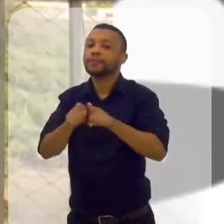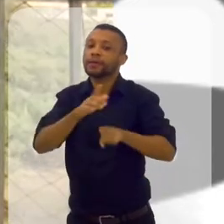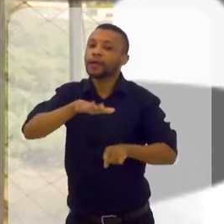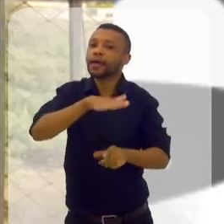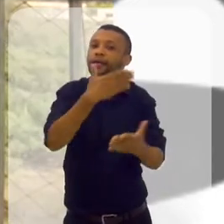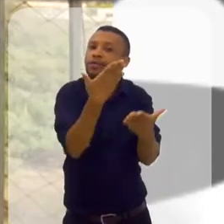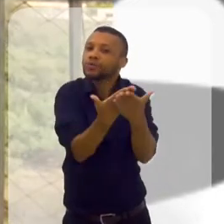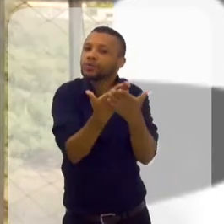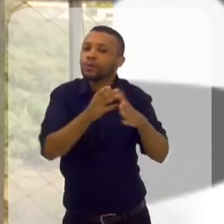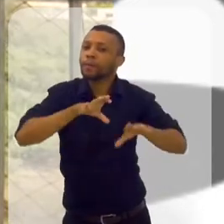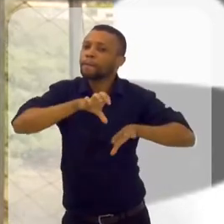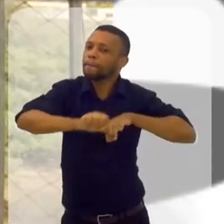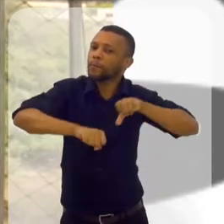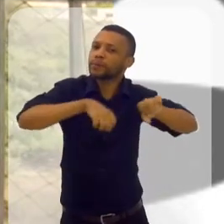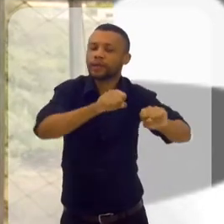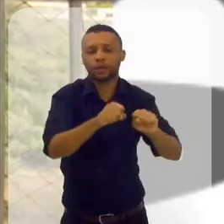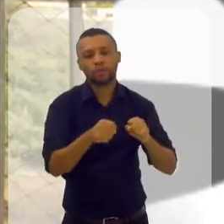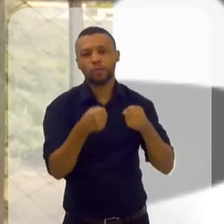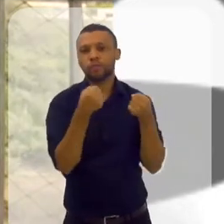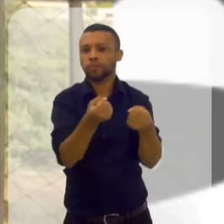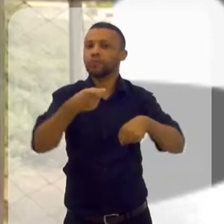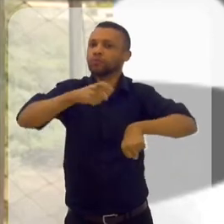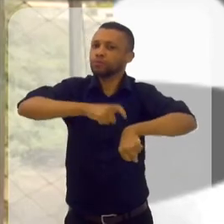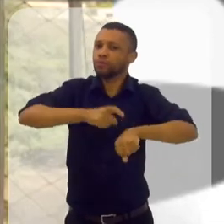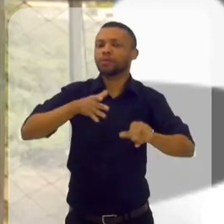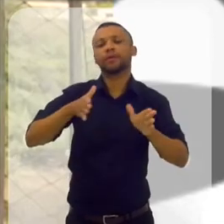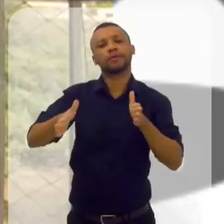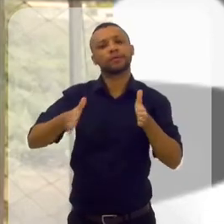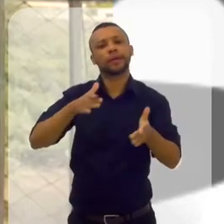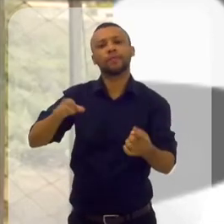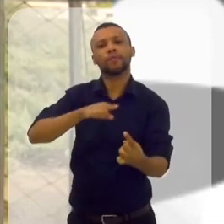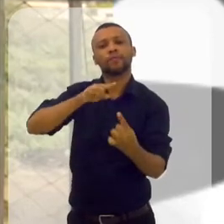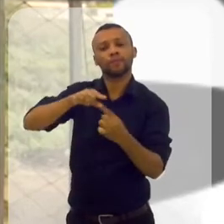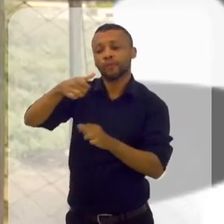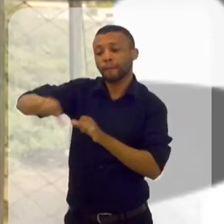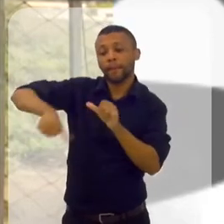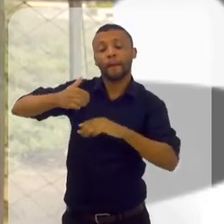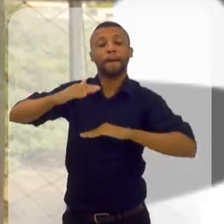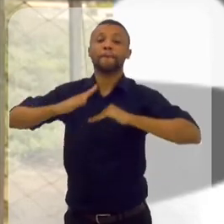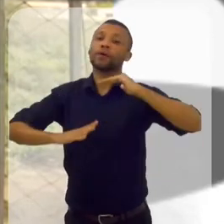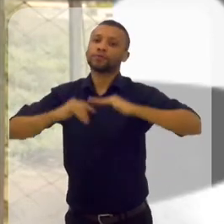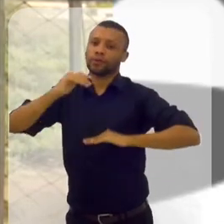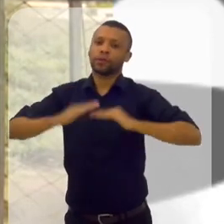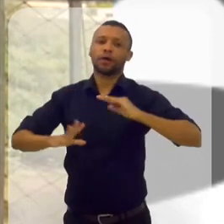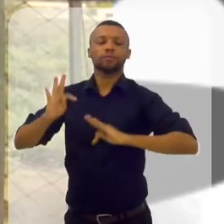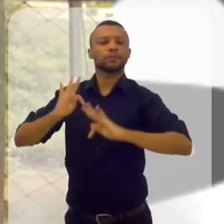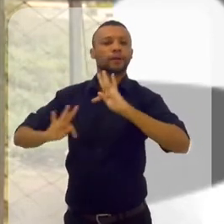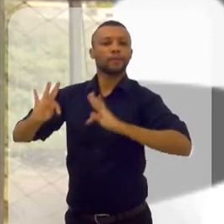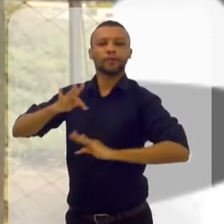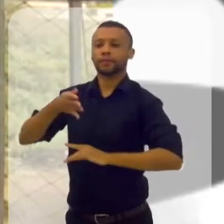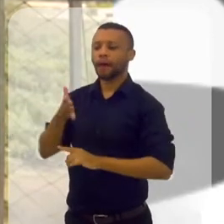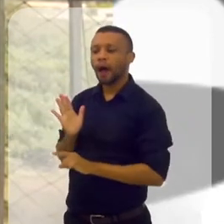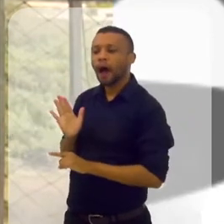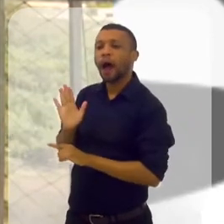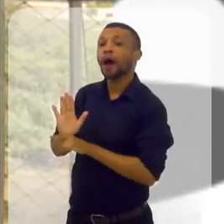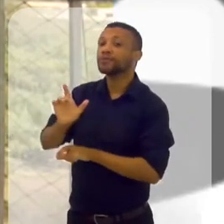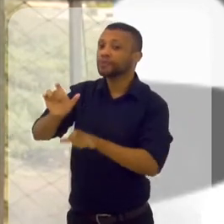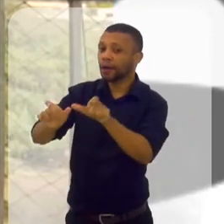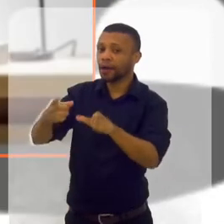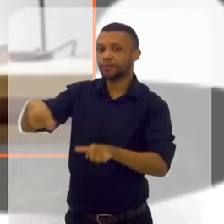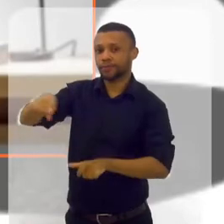do estudo, de tudo que eu busquei. Durante esse tempo, para me tornar uma hipnoterapeuta, para ajudar outras pessoas.